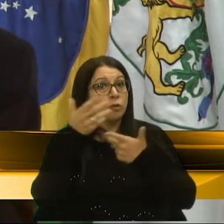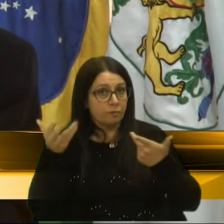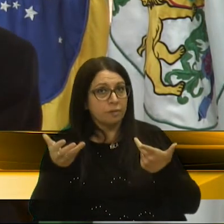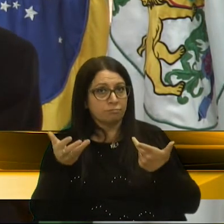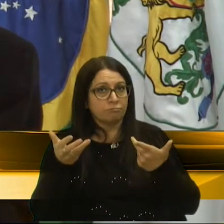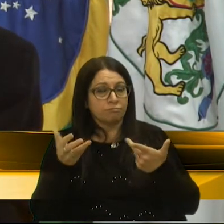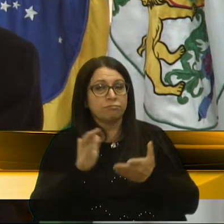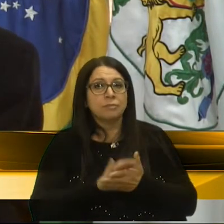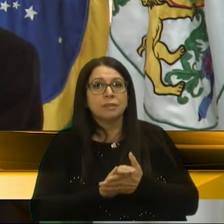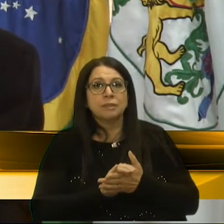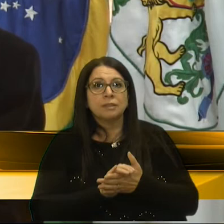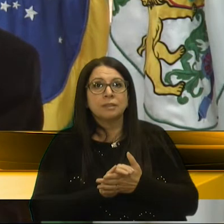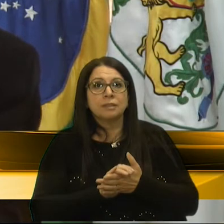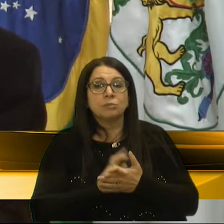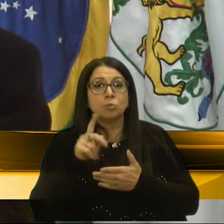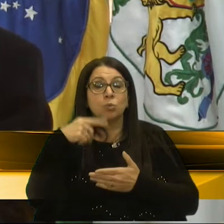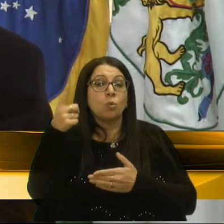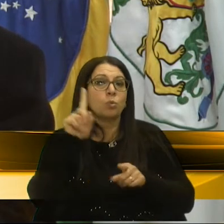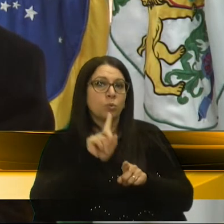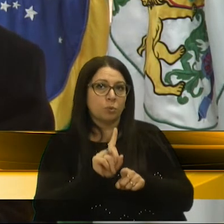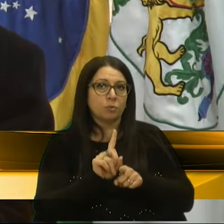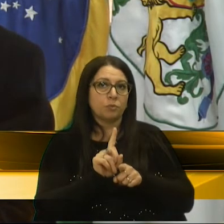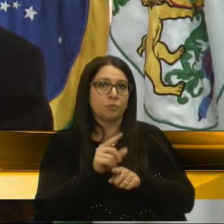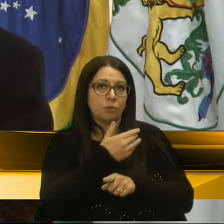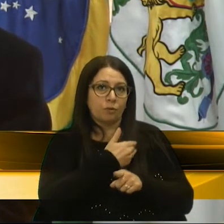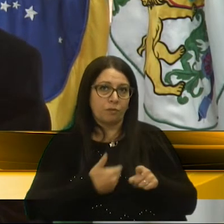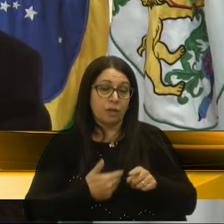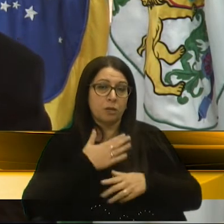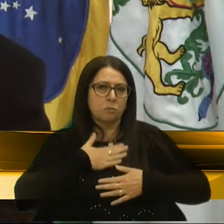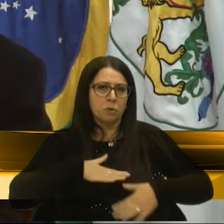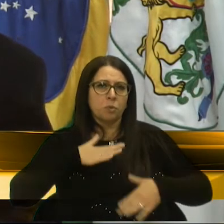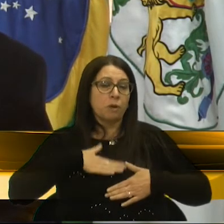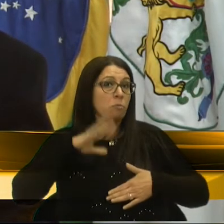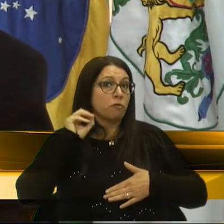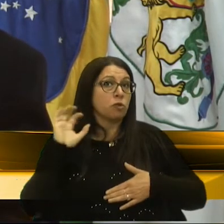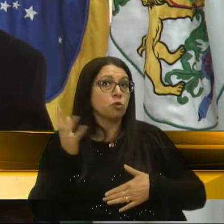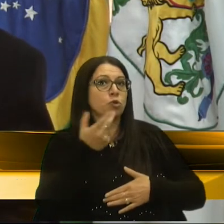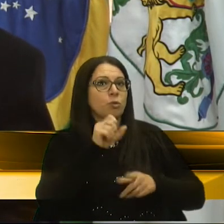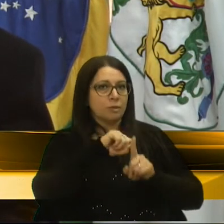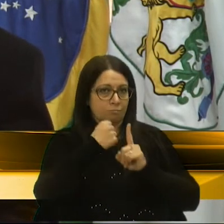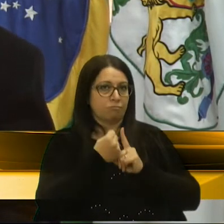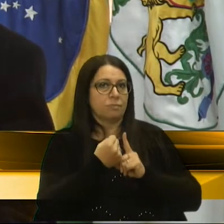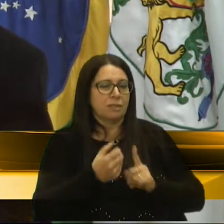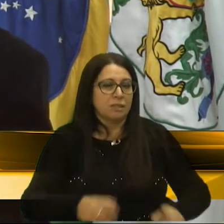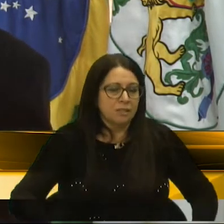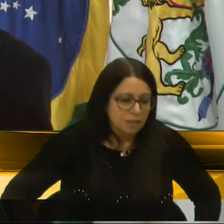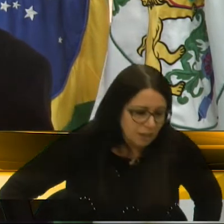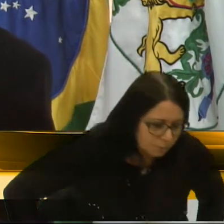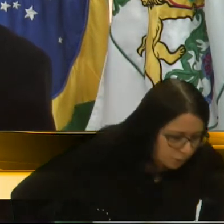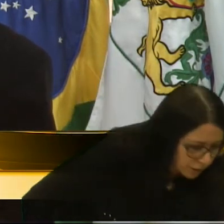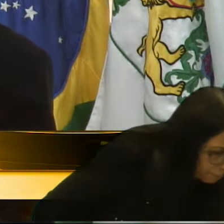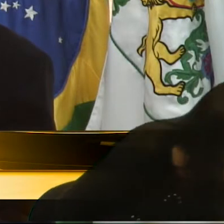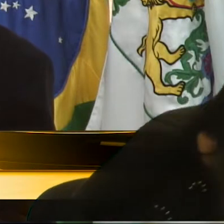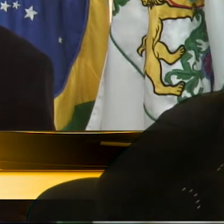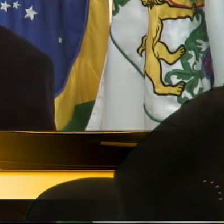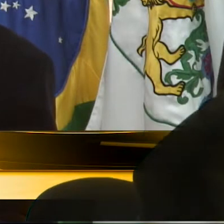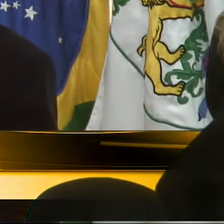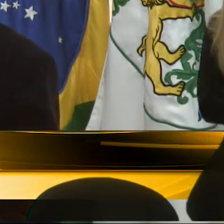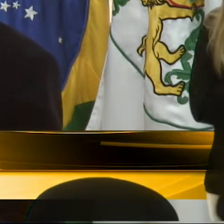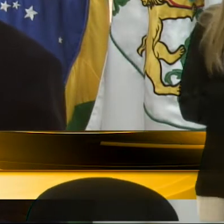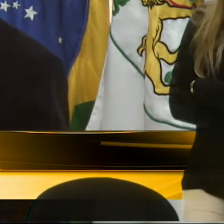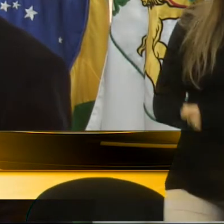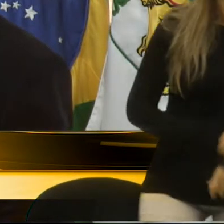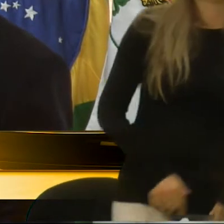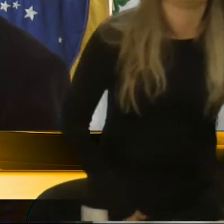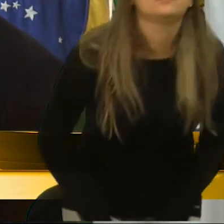para um próximo governo, com calma, ouvindo toda a sociedade. Para não errar, porque essa licitação